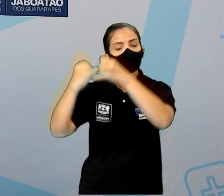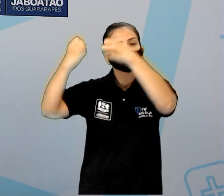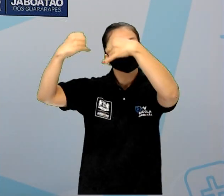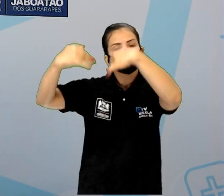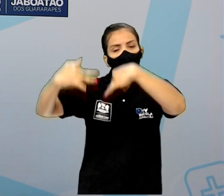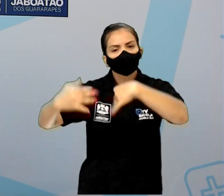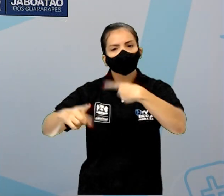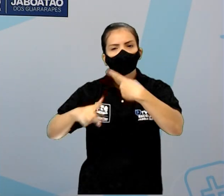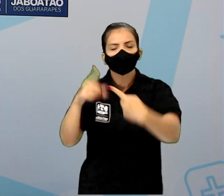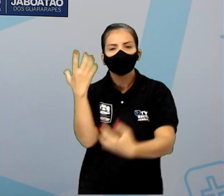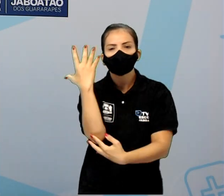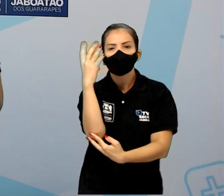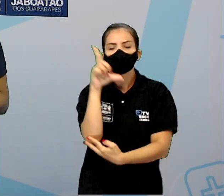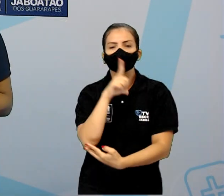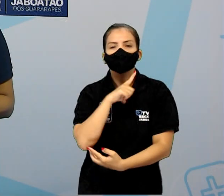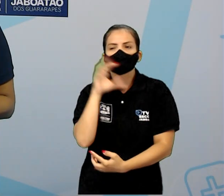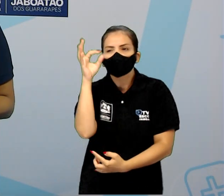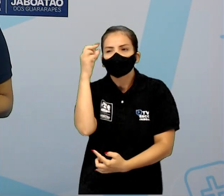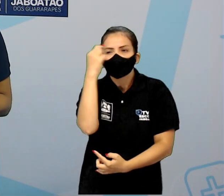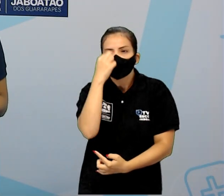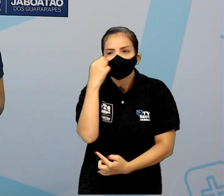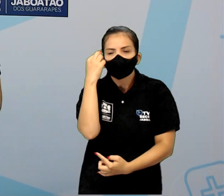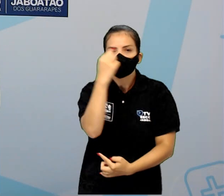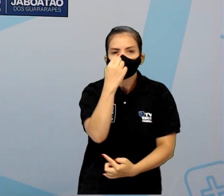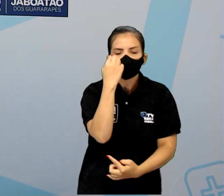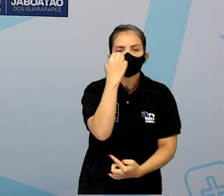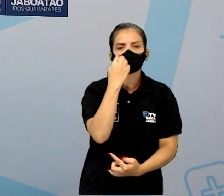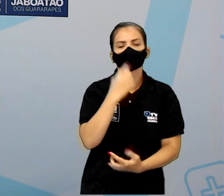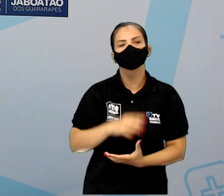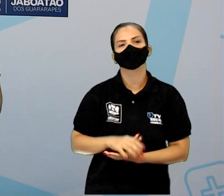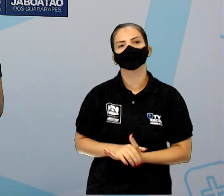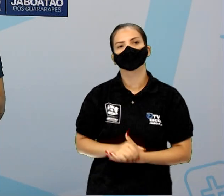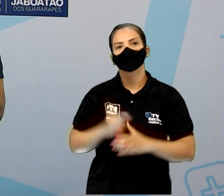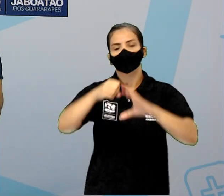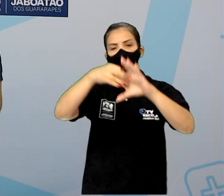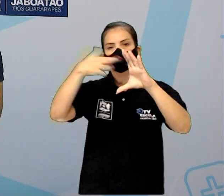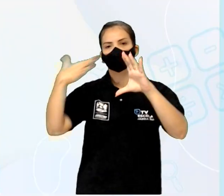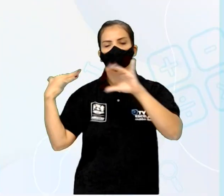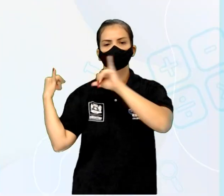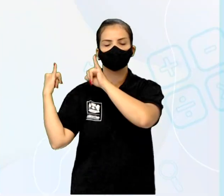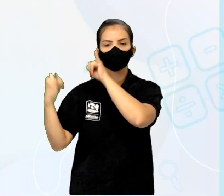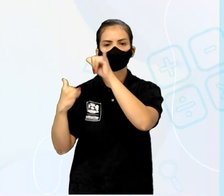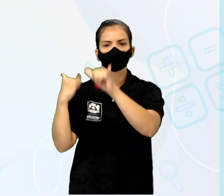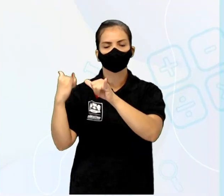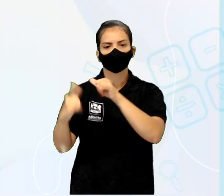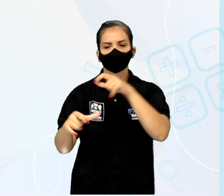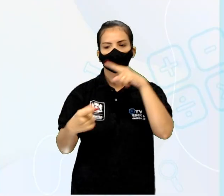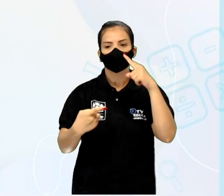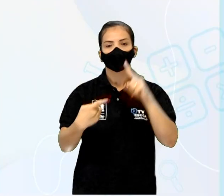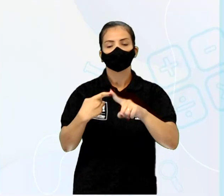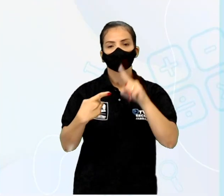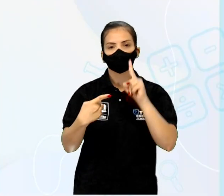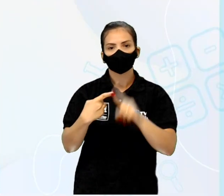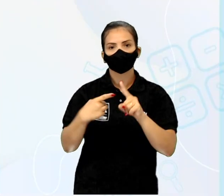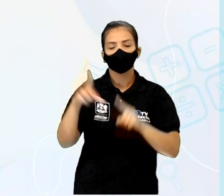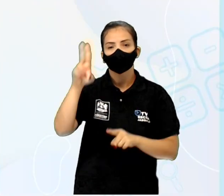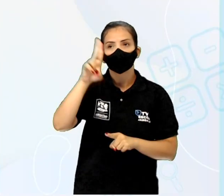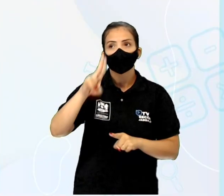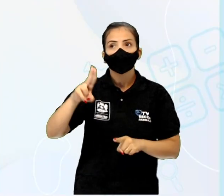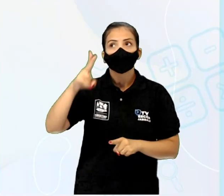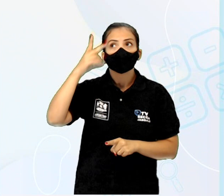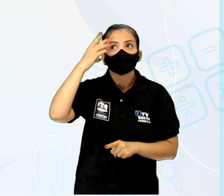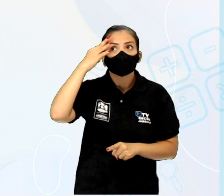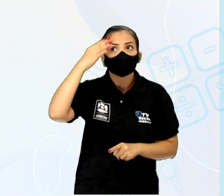Característica do gênero lenda. Vamos lá? Primeira característica. A utiliza da fantasia ou